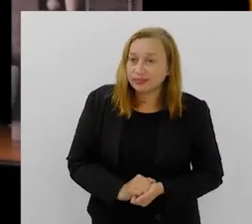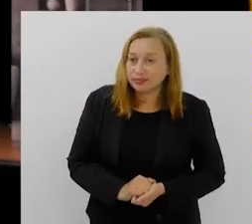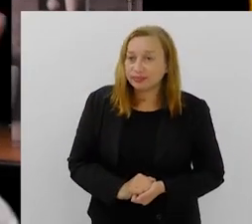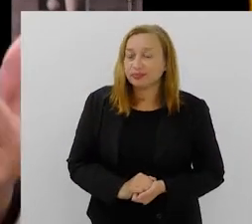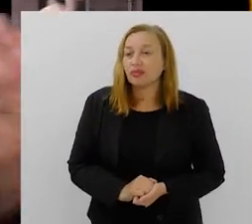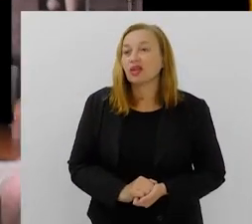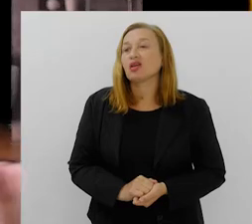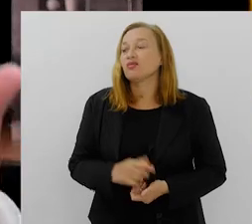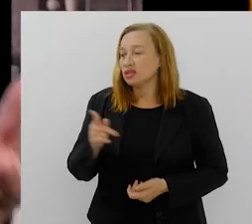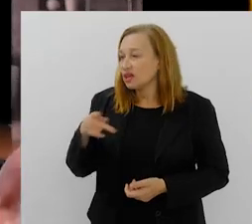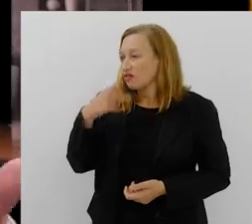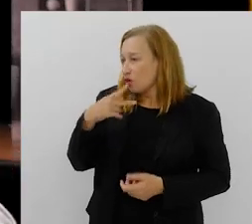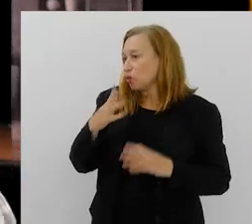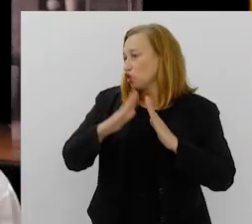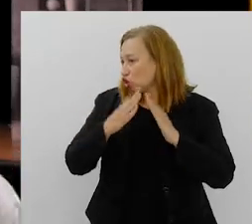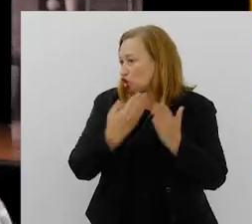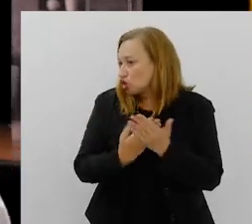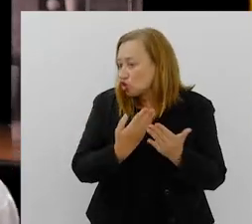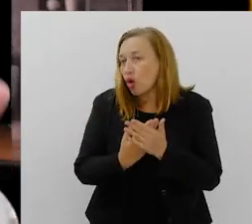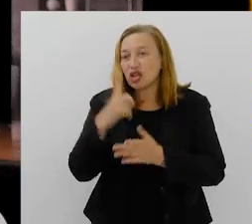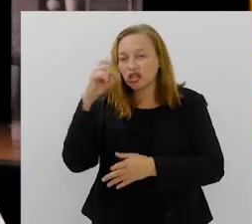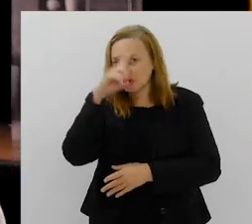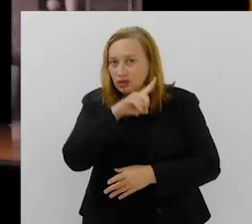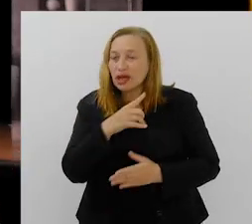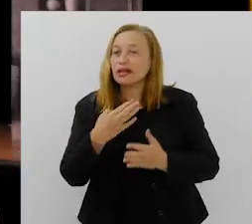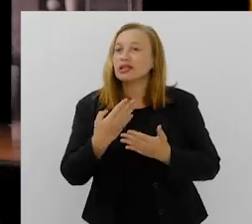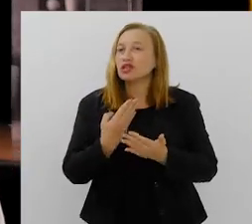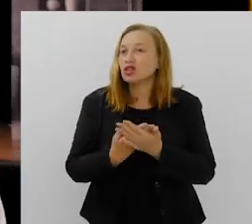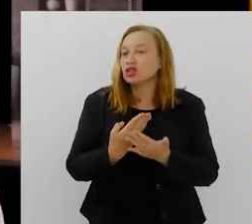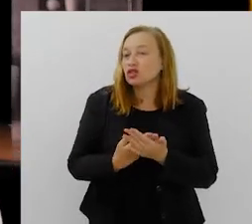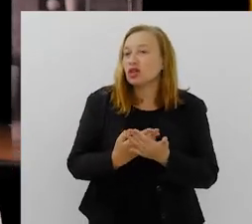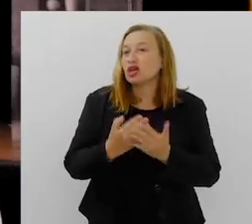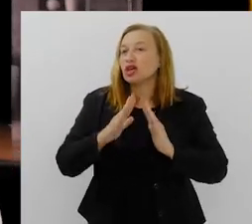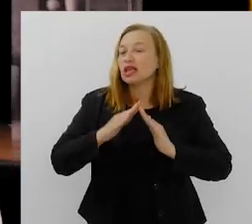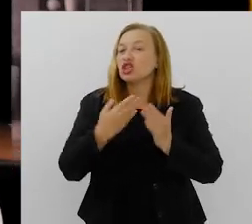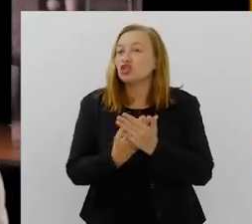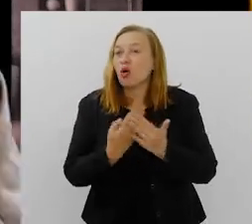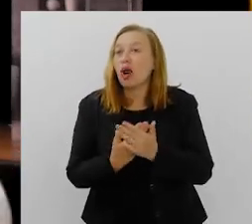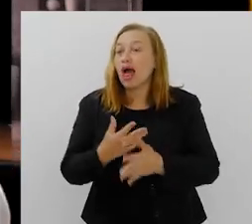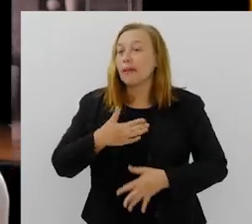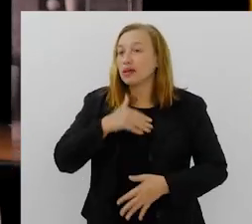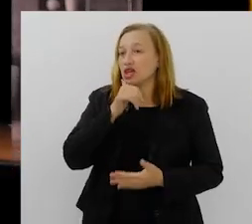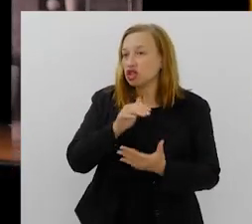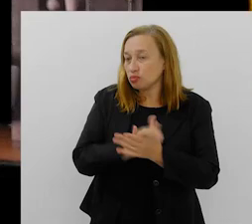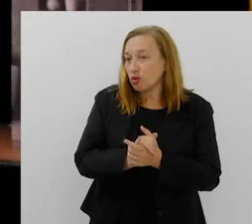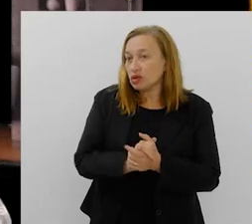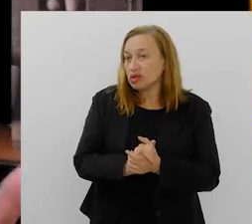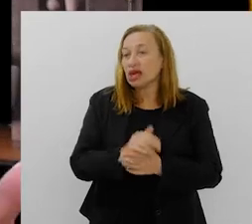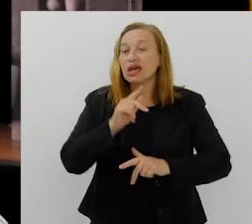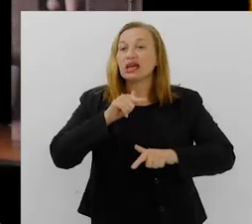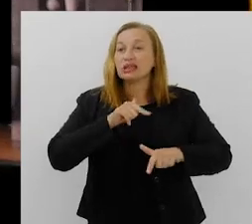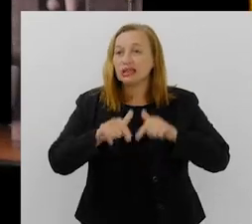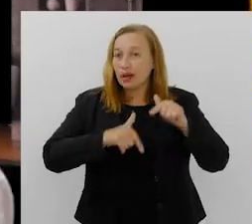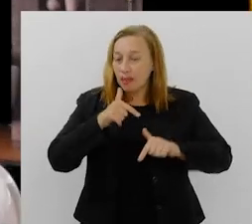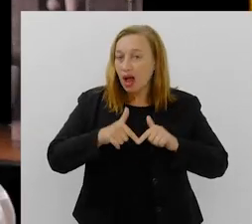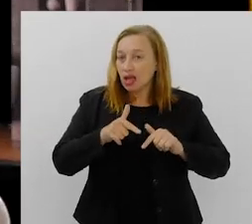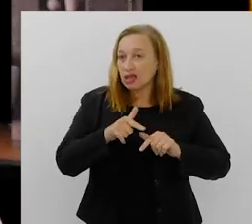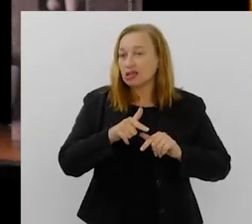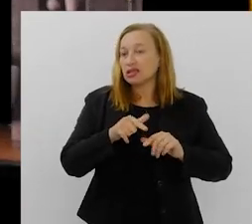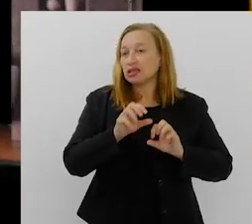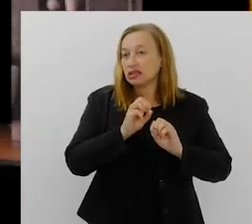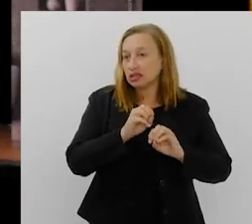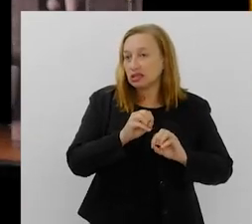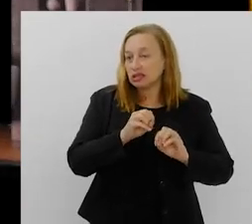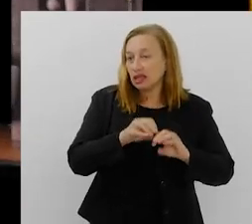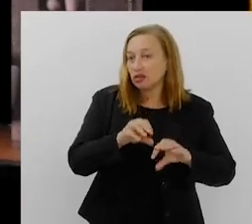gente, você falou das escolas, da dificuldade das escolas, a minha esposa trabalha na educação, é assistente social, mas trabalha